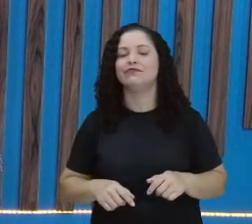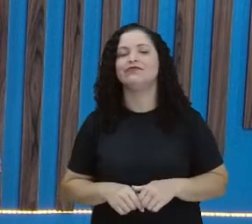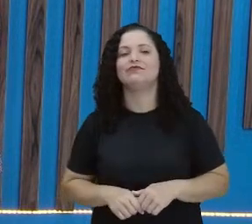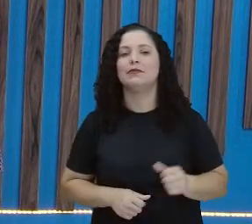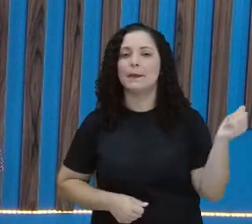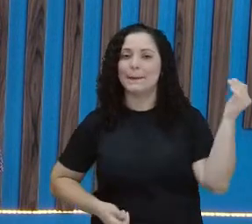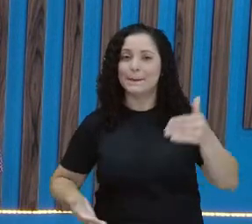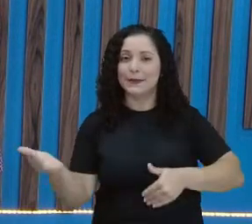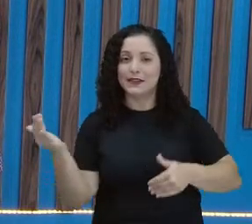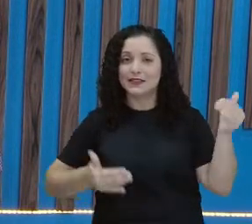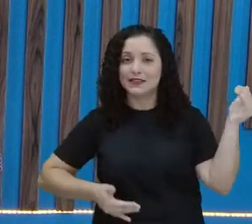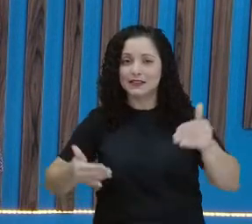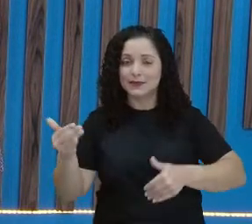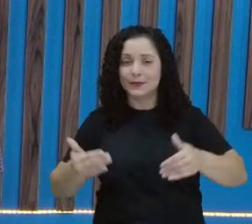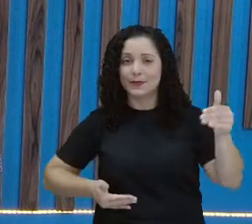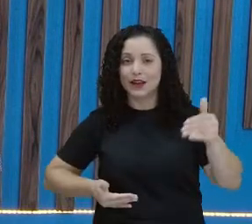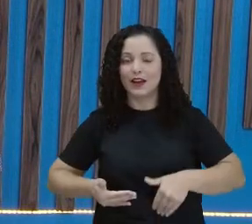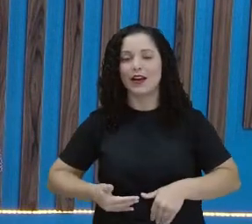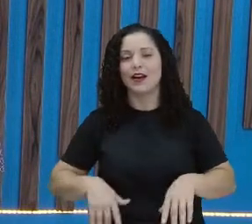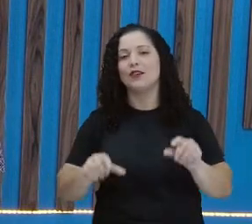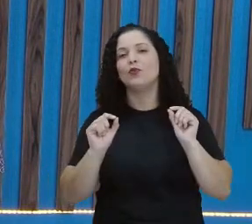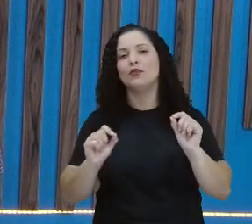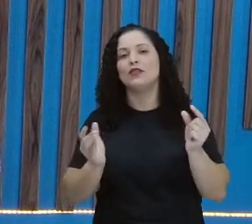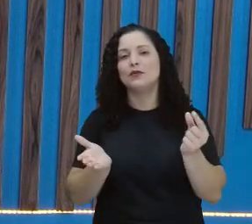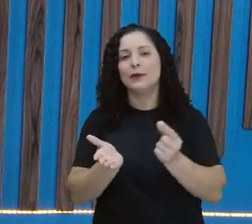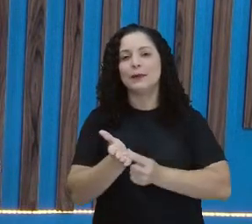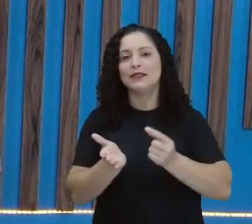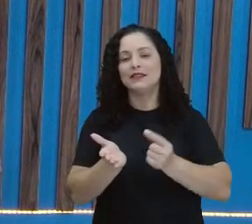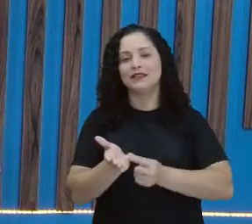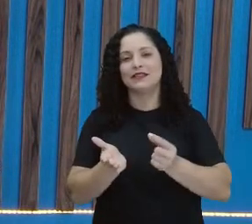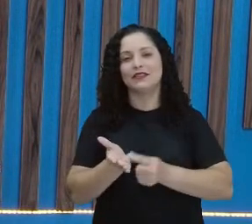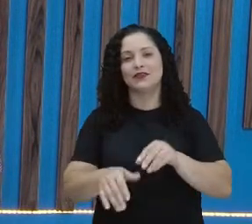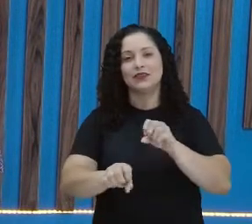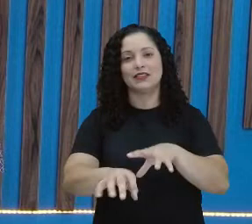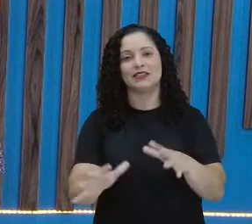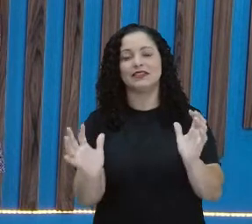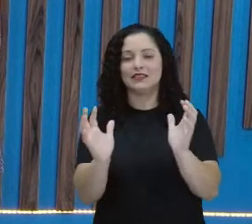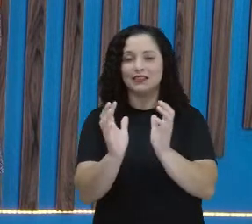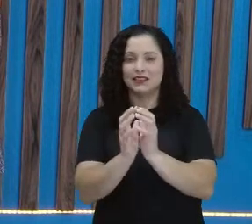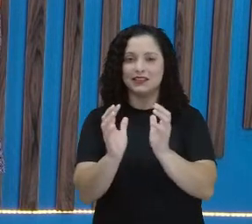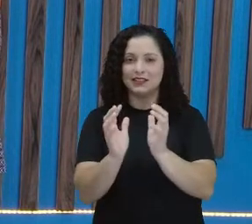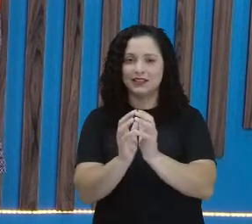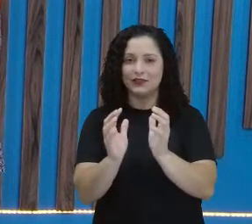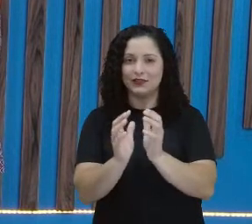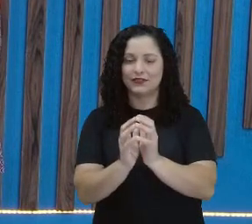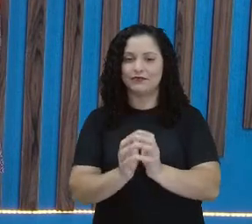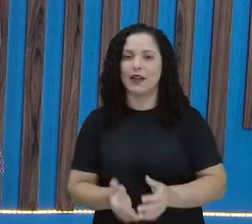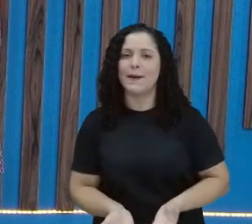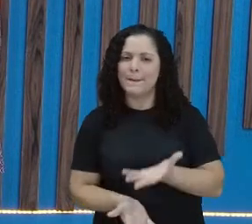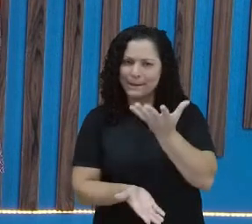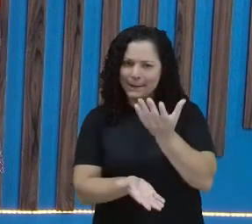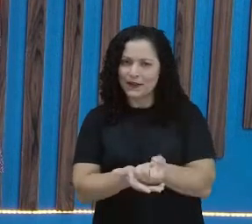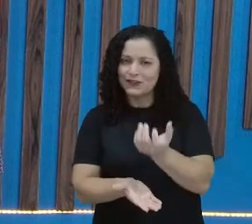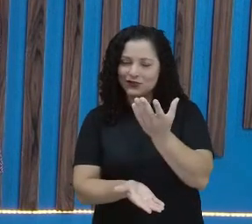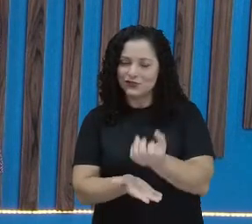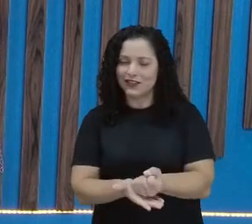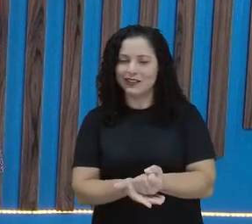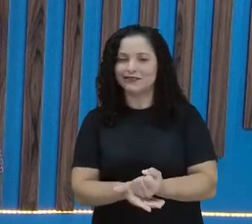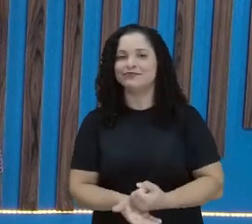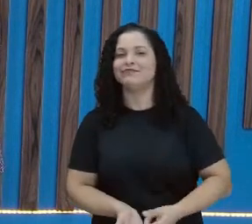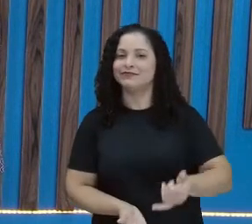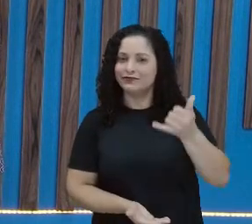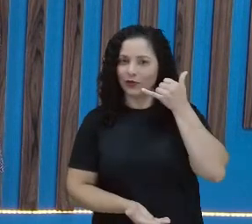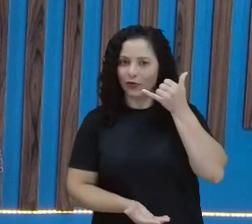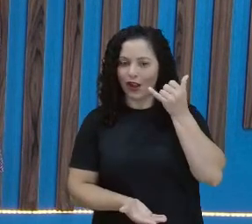participar, é através do aplicativo do Educa Recife. Baixe o aplicativo no seu